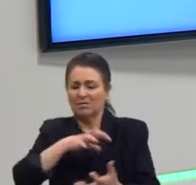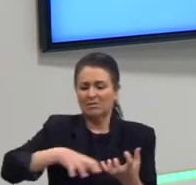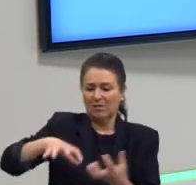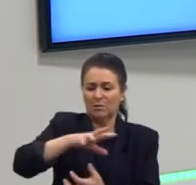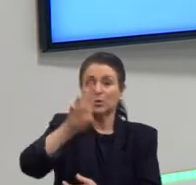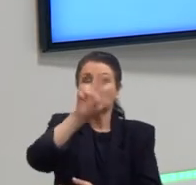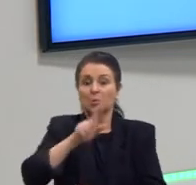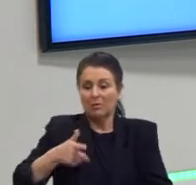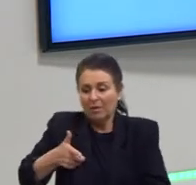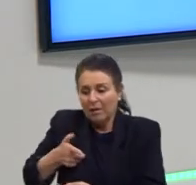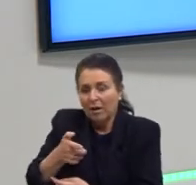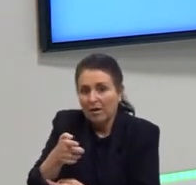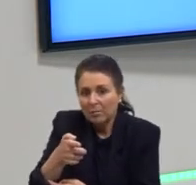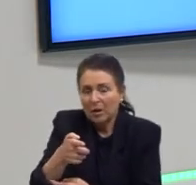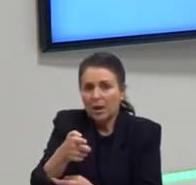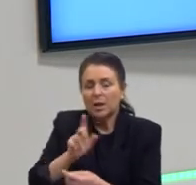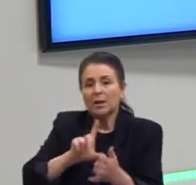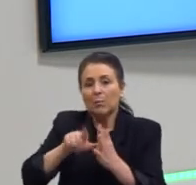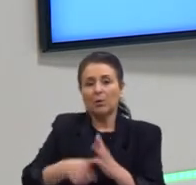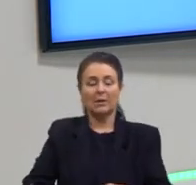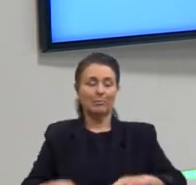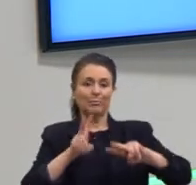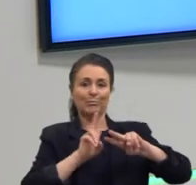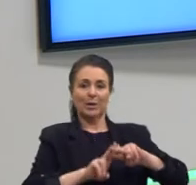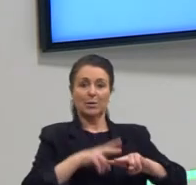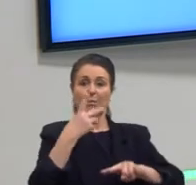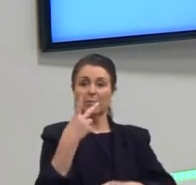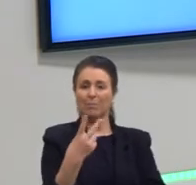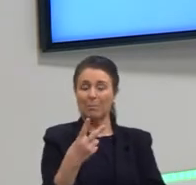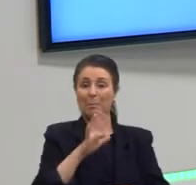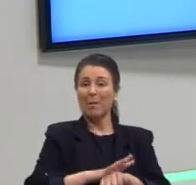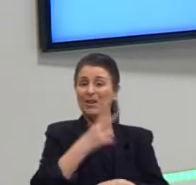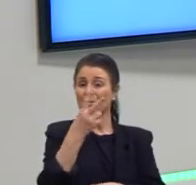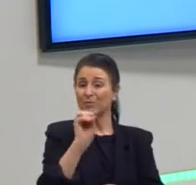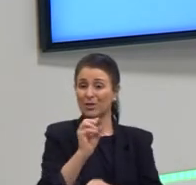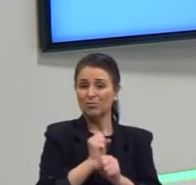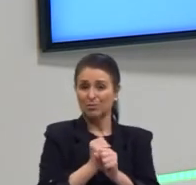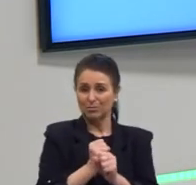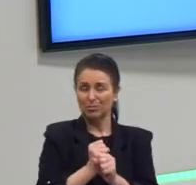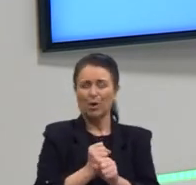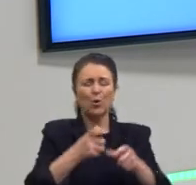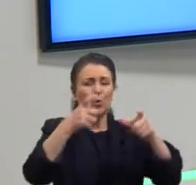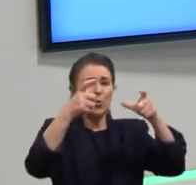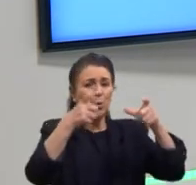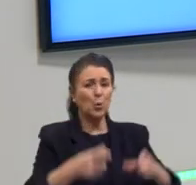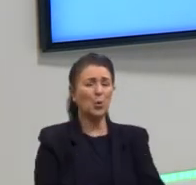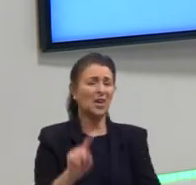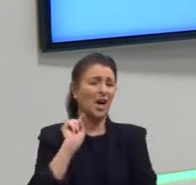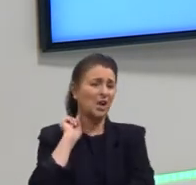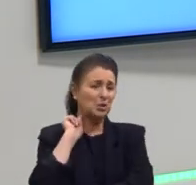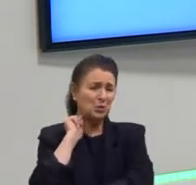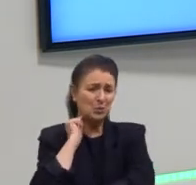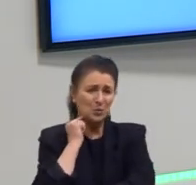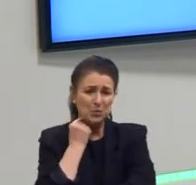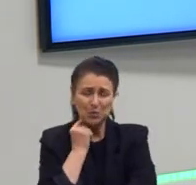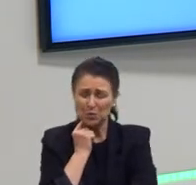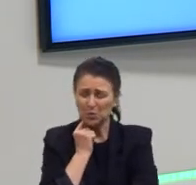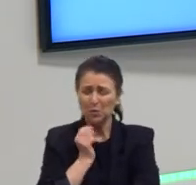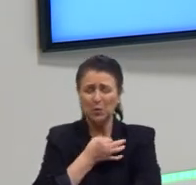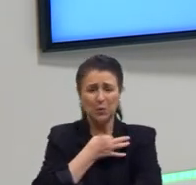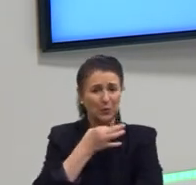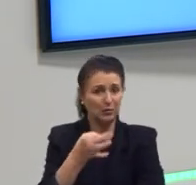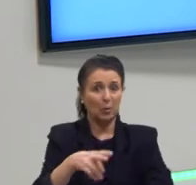armadas. E ele depois é preso, gente, por mais de 20 anos em condições insalubres por causa dessa luta dele.